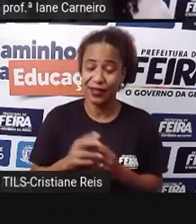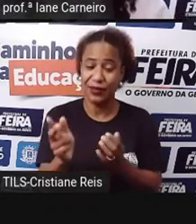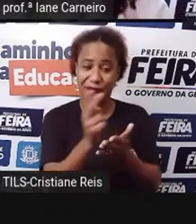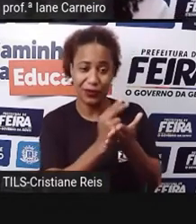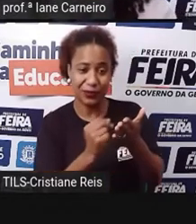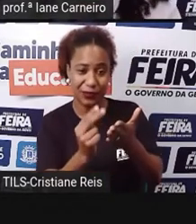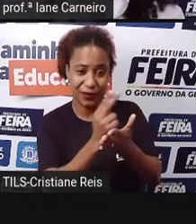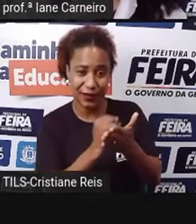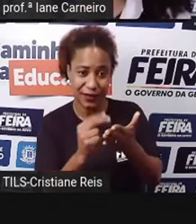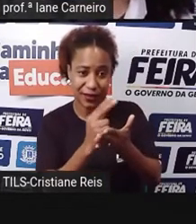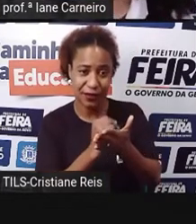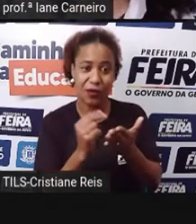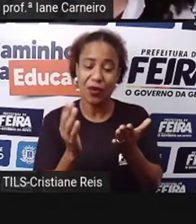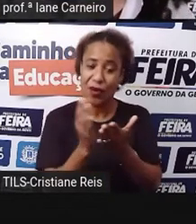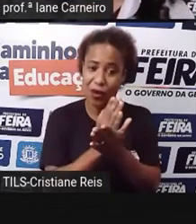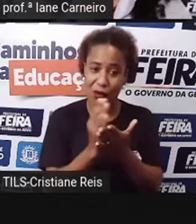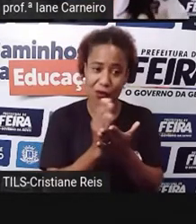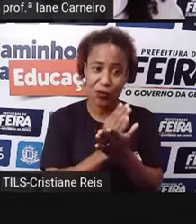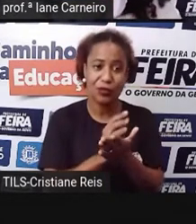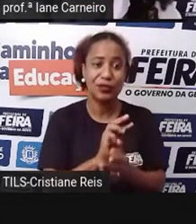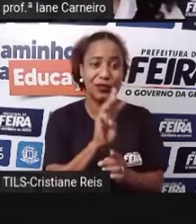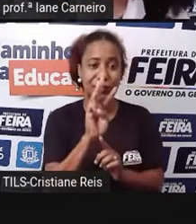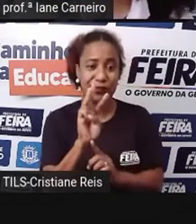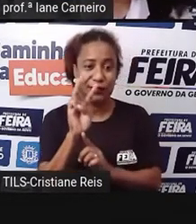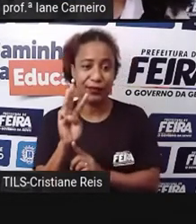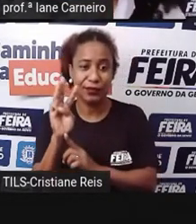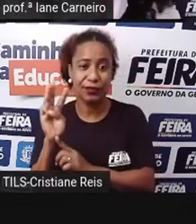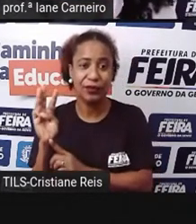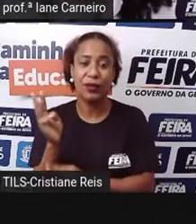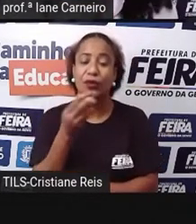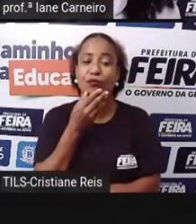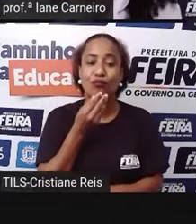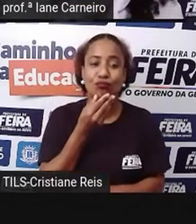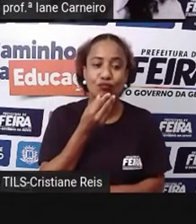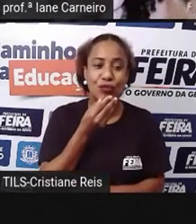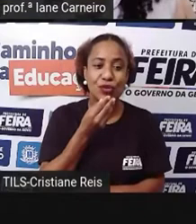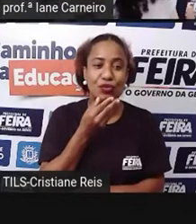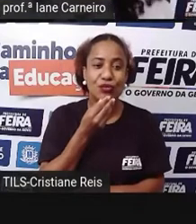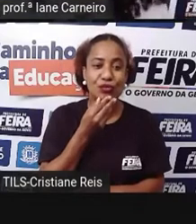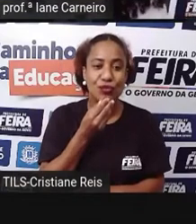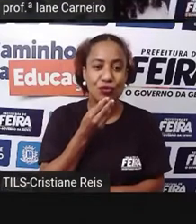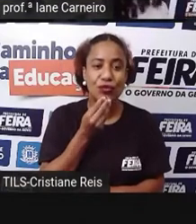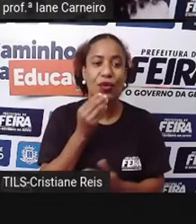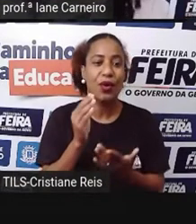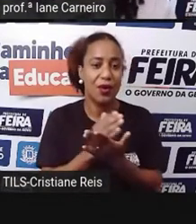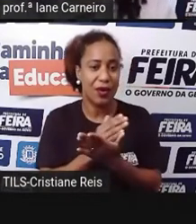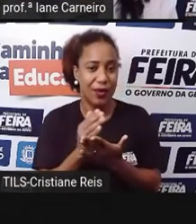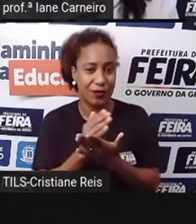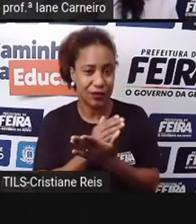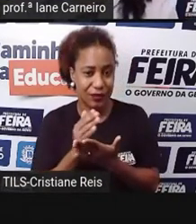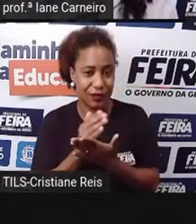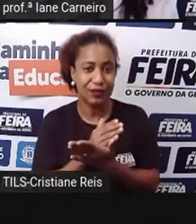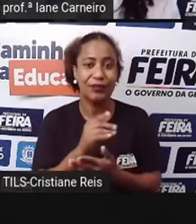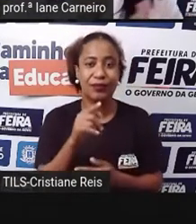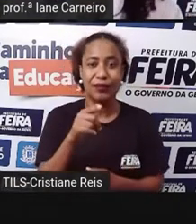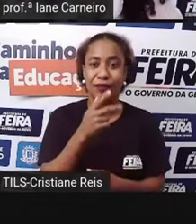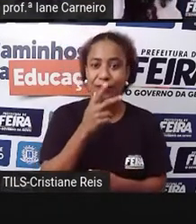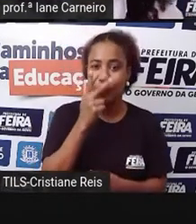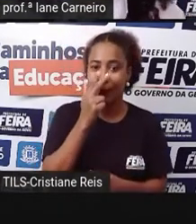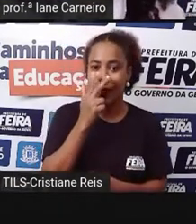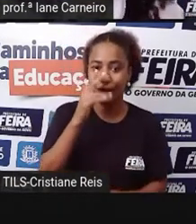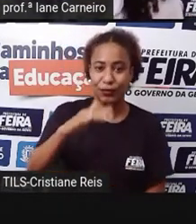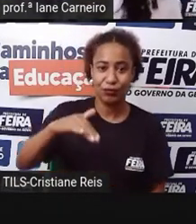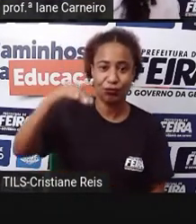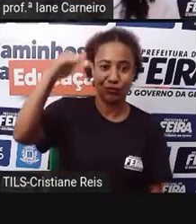sites a gente encontra ele como se fosse um menino, um garotinho. Em outras versões a gente já encontra ele na versão de um